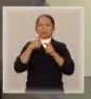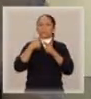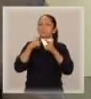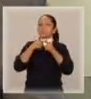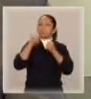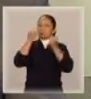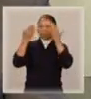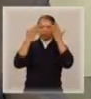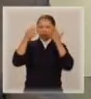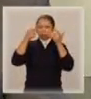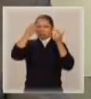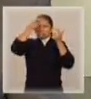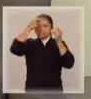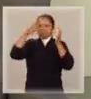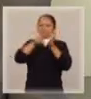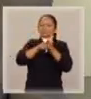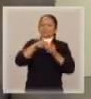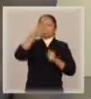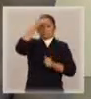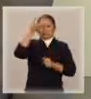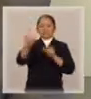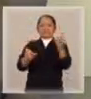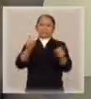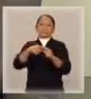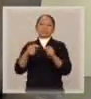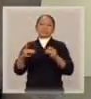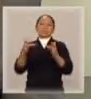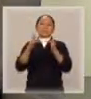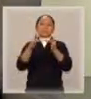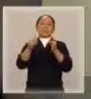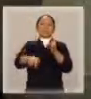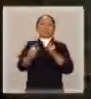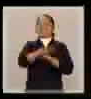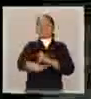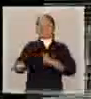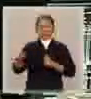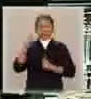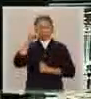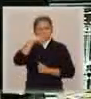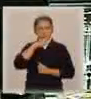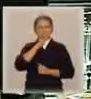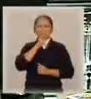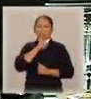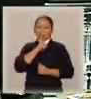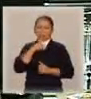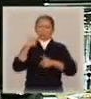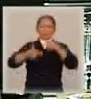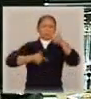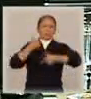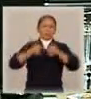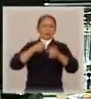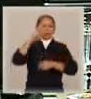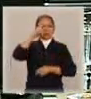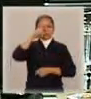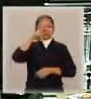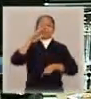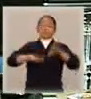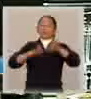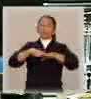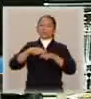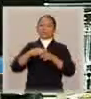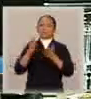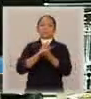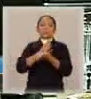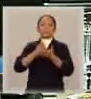insatisfeito com a separação do que o maior contato ou o menor contato com as crianças. Eu lamento, que eu ouço hoje, muitas vezes, de